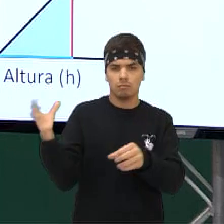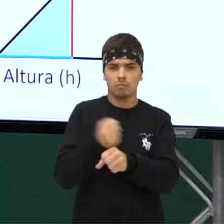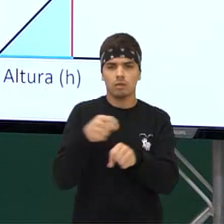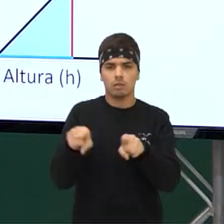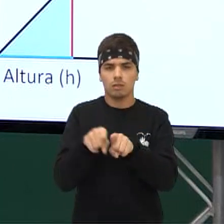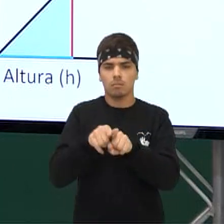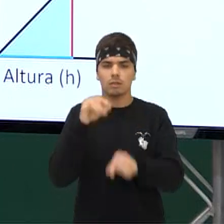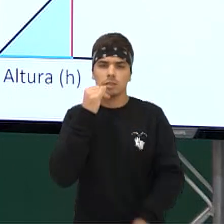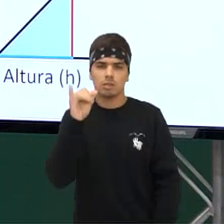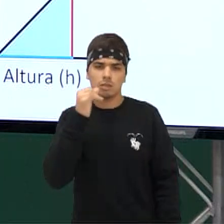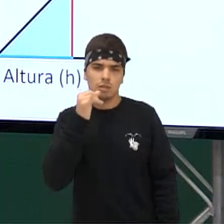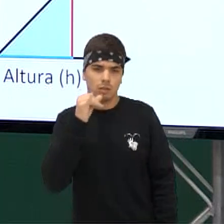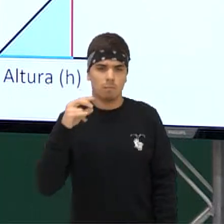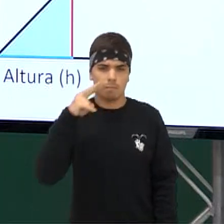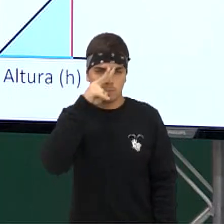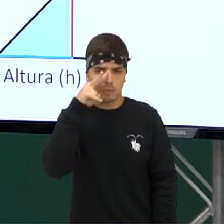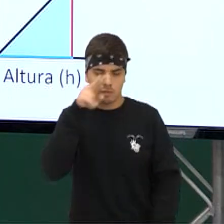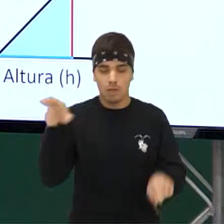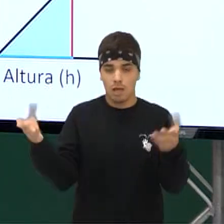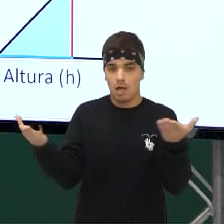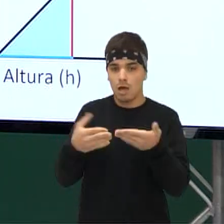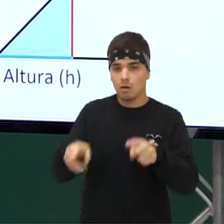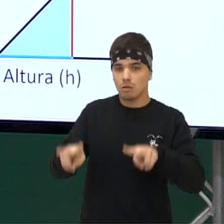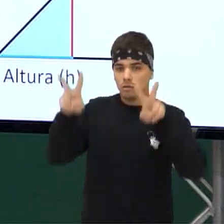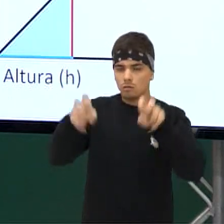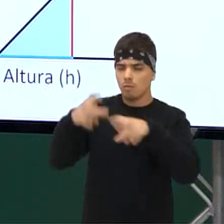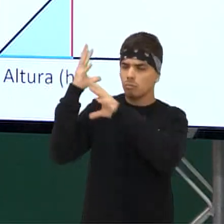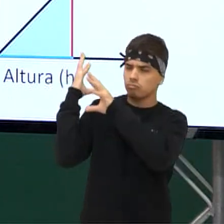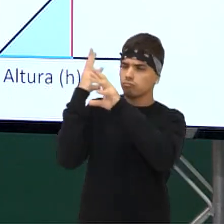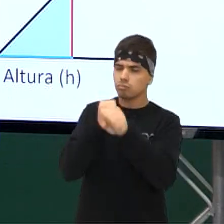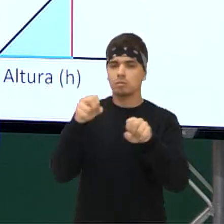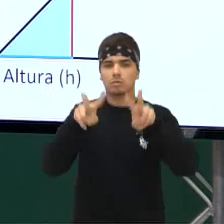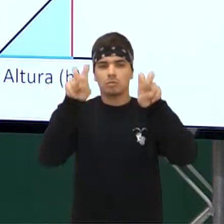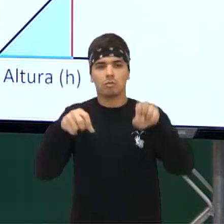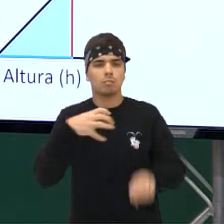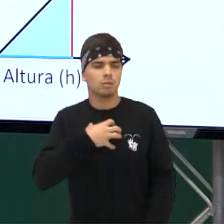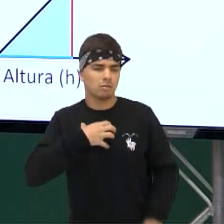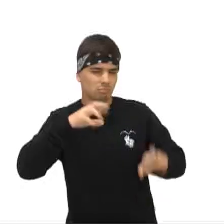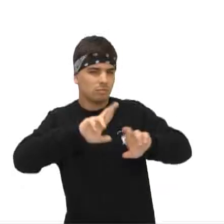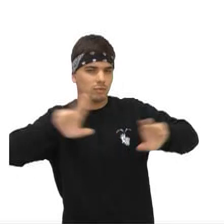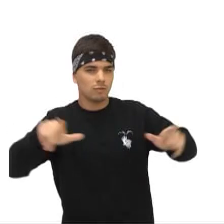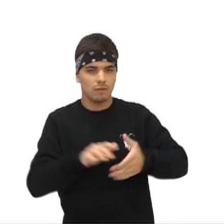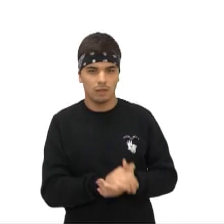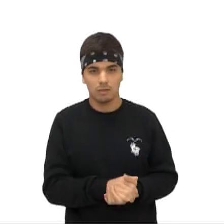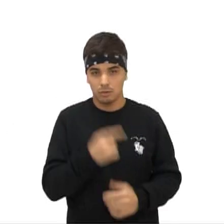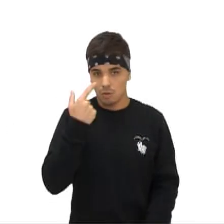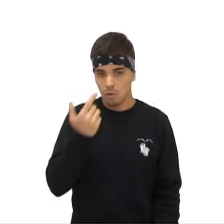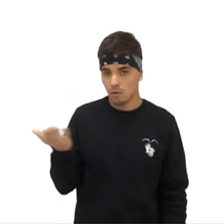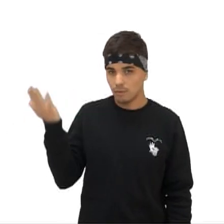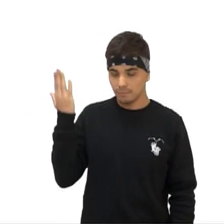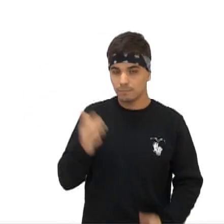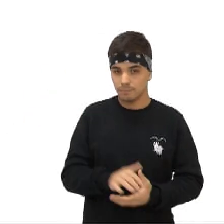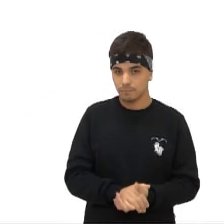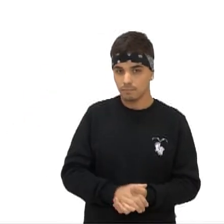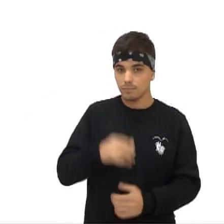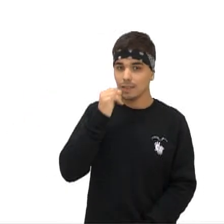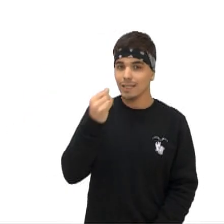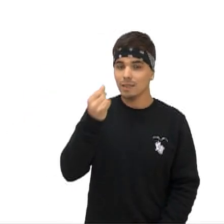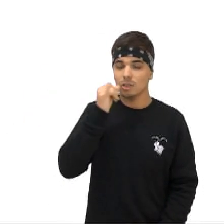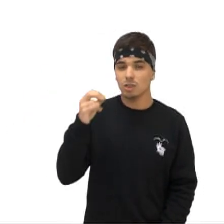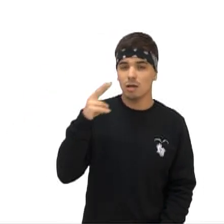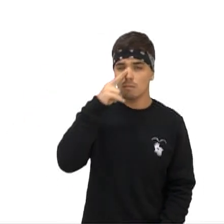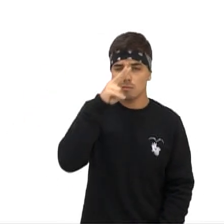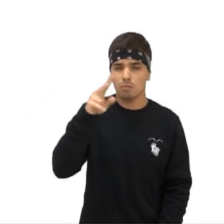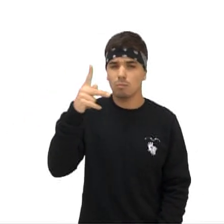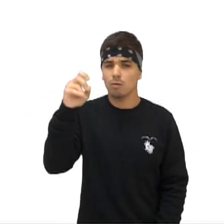as energias potenciais E agora, vamos só dar uma recapitulada aqui De uma forma um pouquinho diferente Não mesmo? Olha, a energia potencial